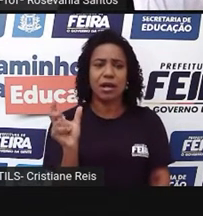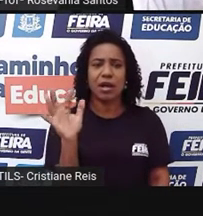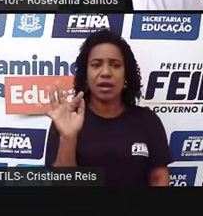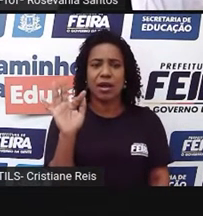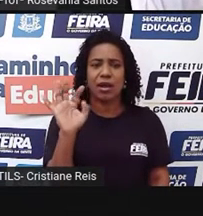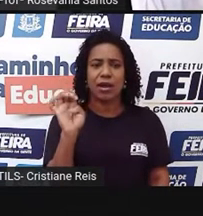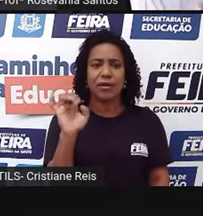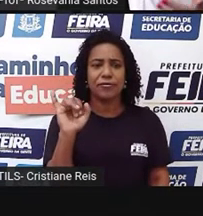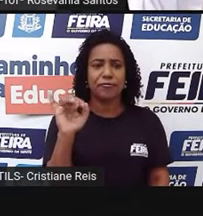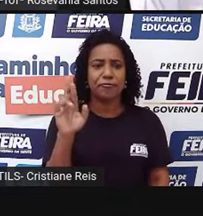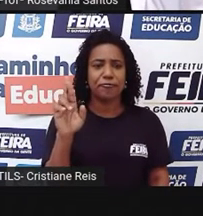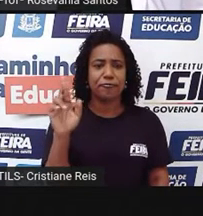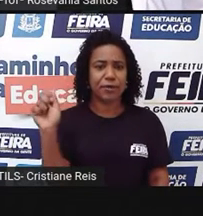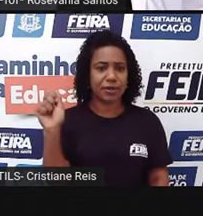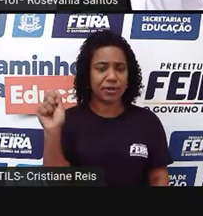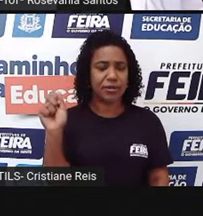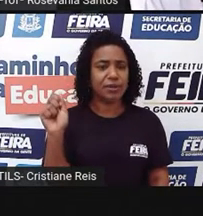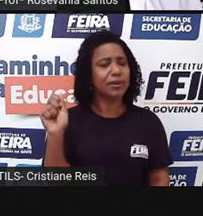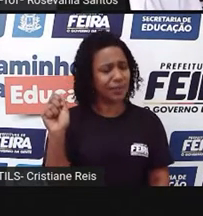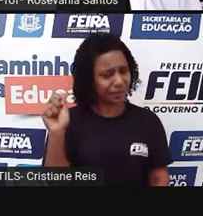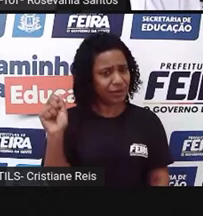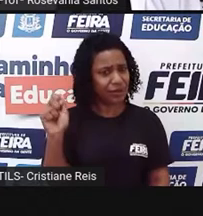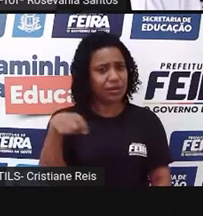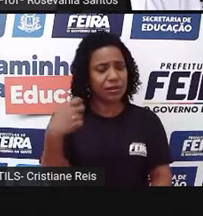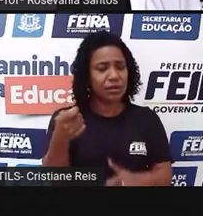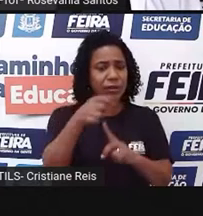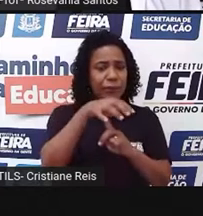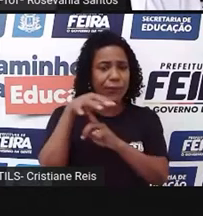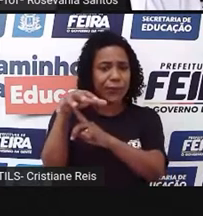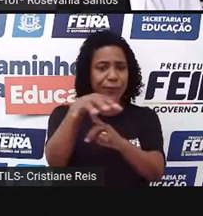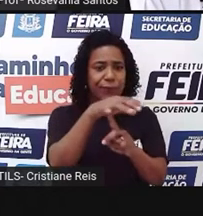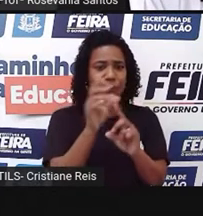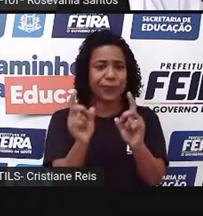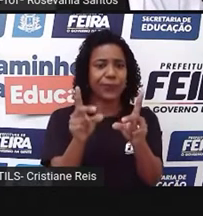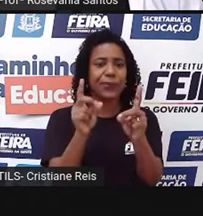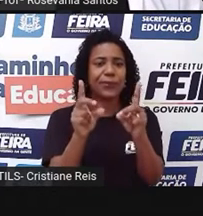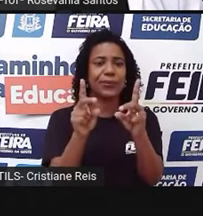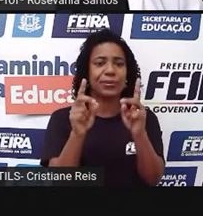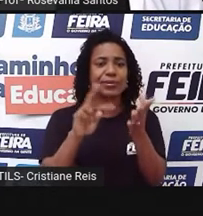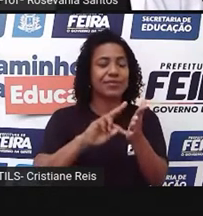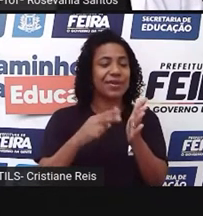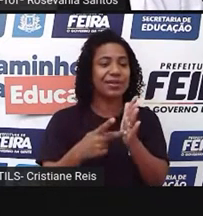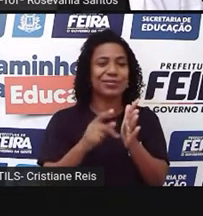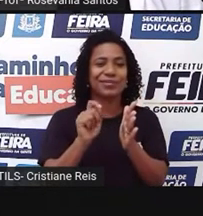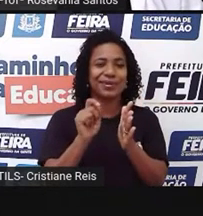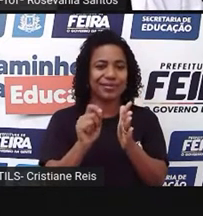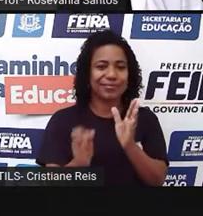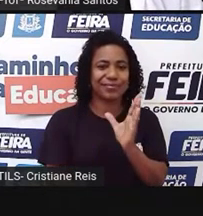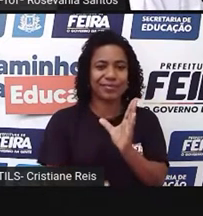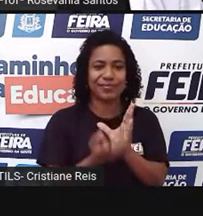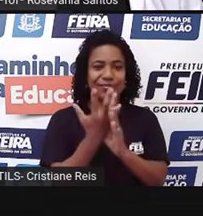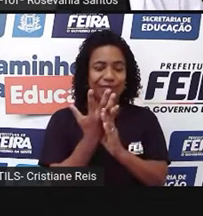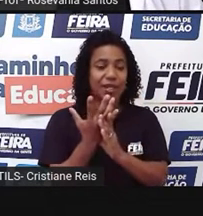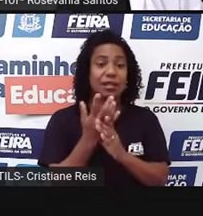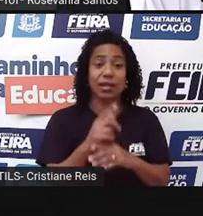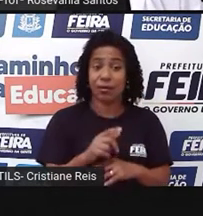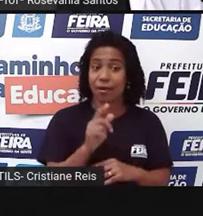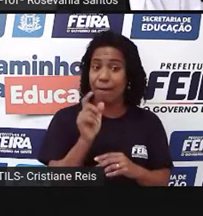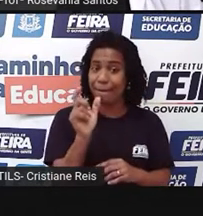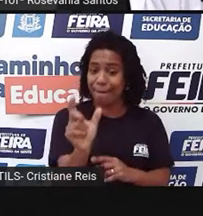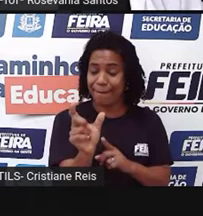às vezes a gente nem sabe, né, de onde é que vem, né, essas palavras. Então a palavra feira teve origem na palavra em latim